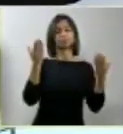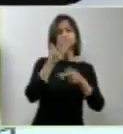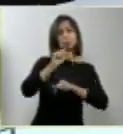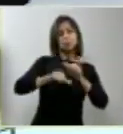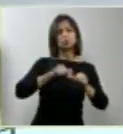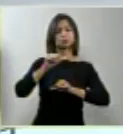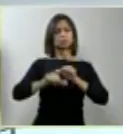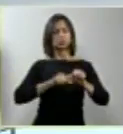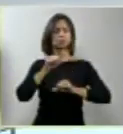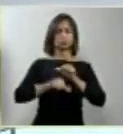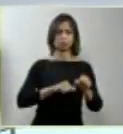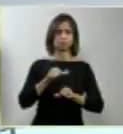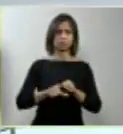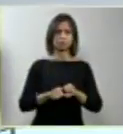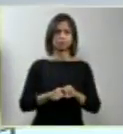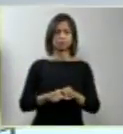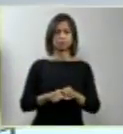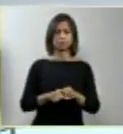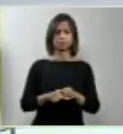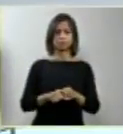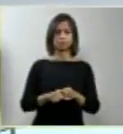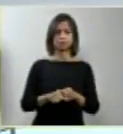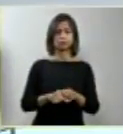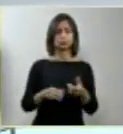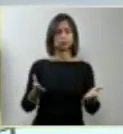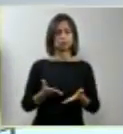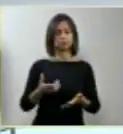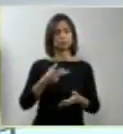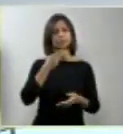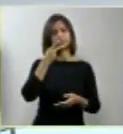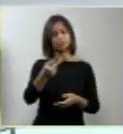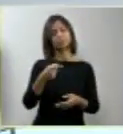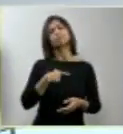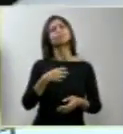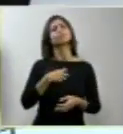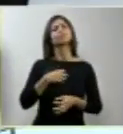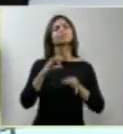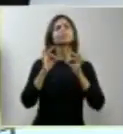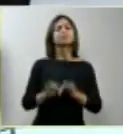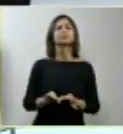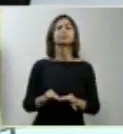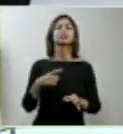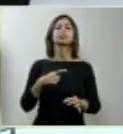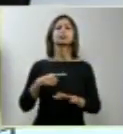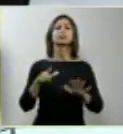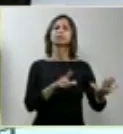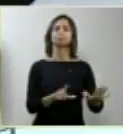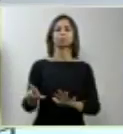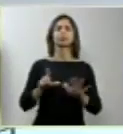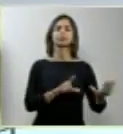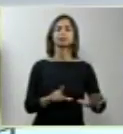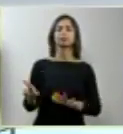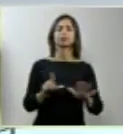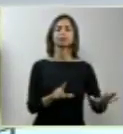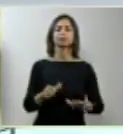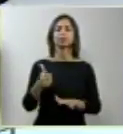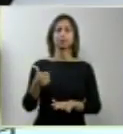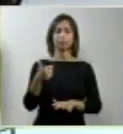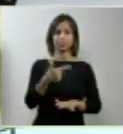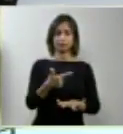assim. Hoje, nós podemos dizer com certeza que na 12ª semana de gravidez, feitos